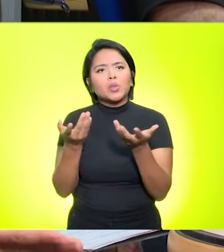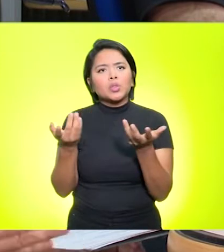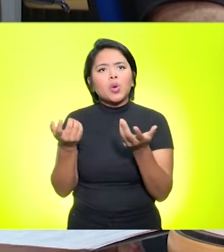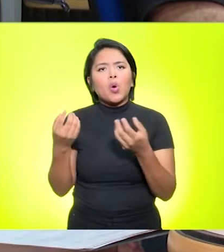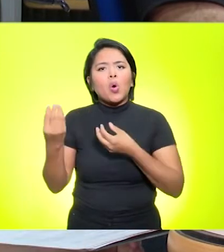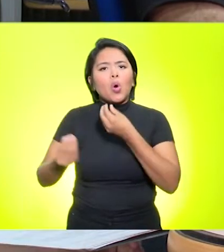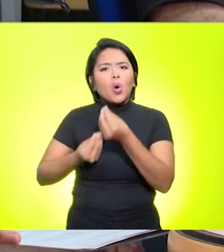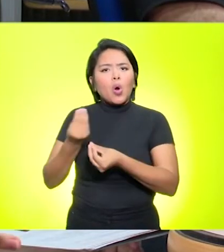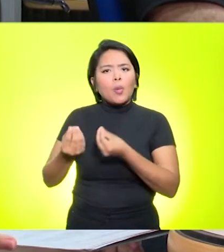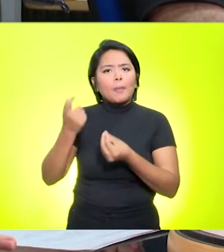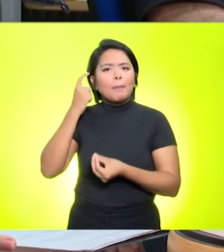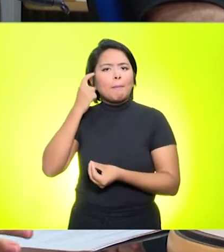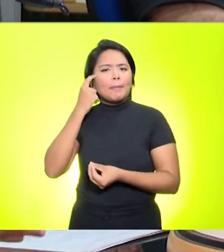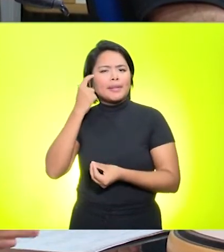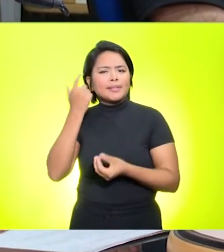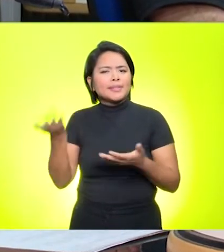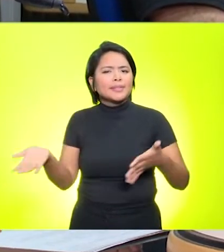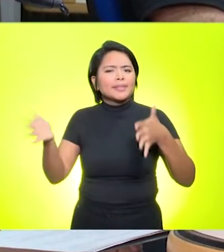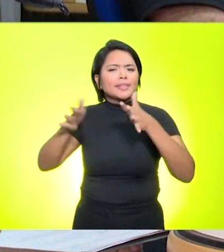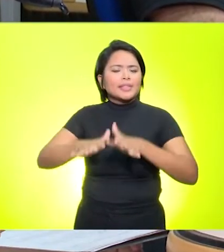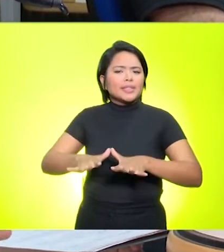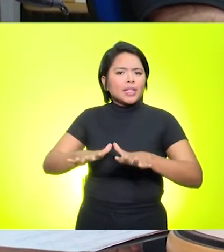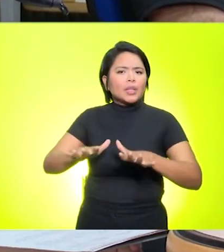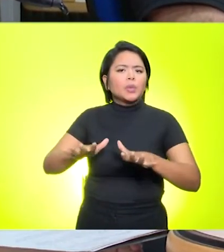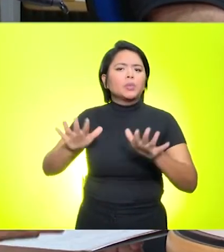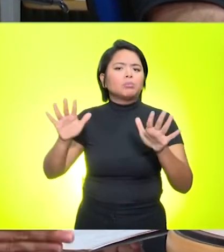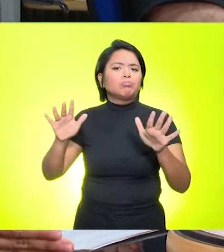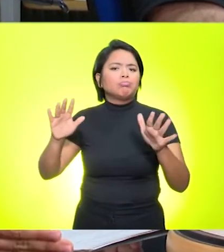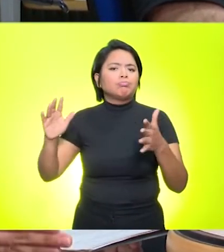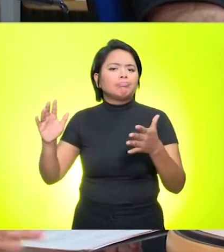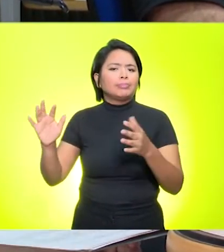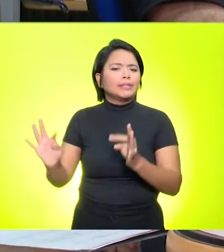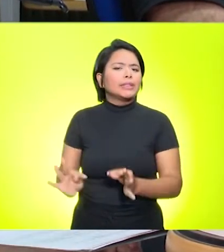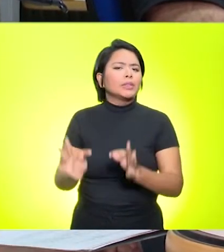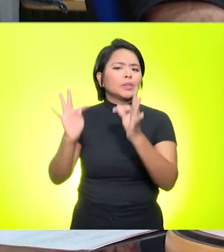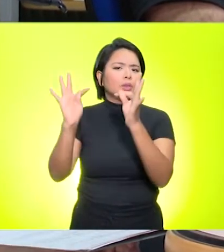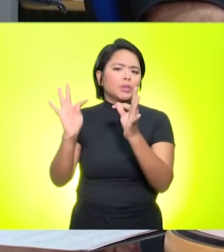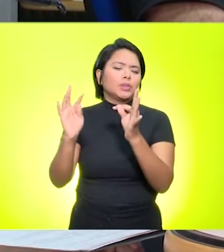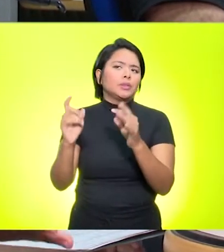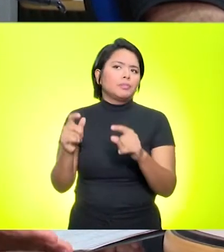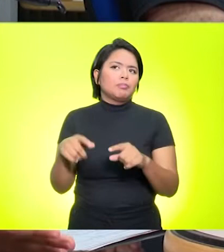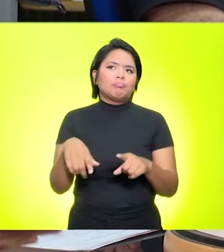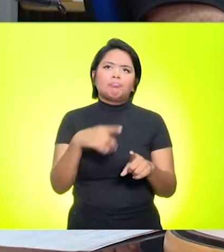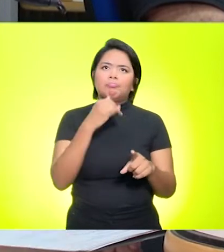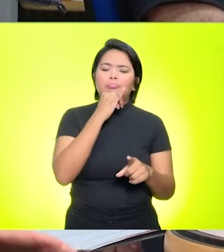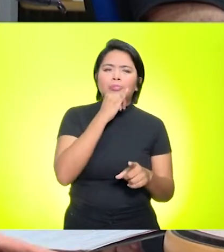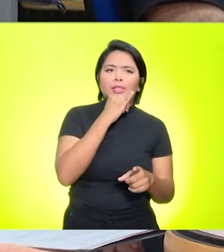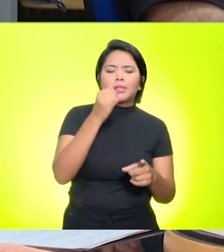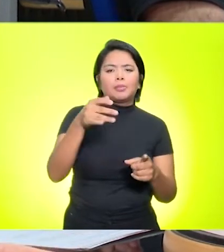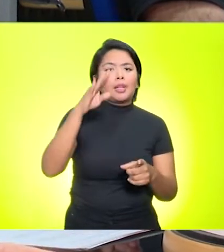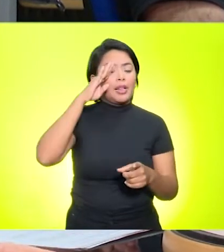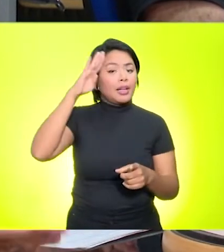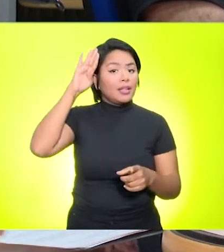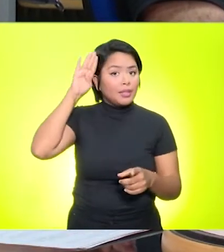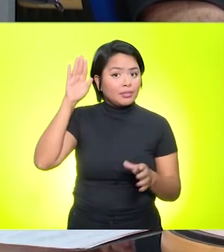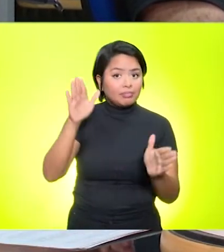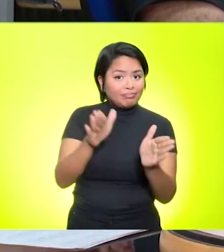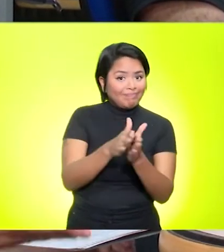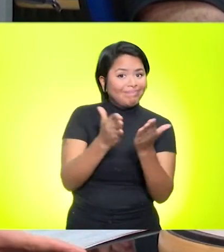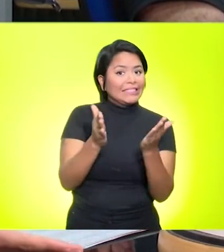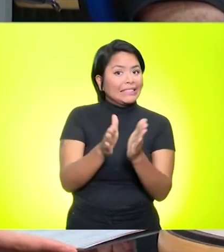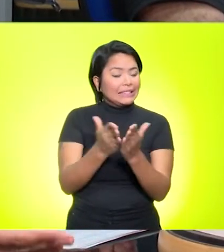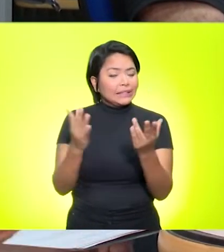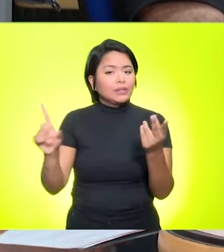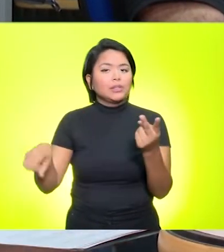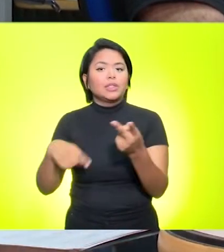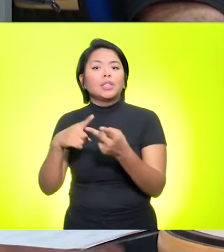inclusão digital, tanto no sentido da questão dos estudantes que estão em situação de vulnerabilidade financeira, e